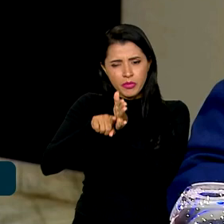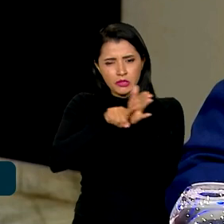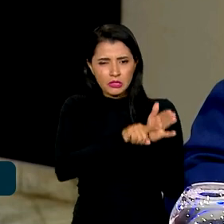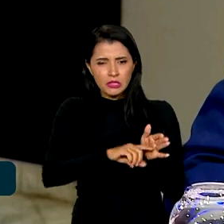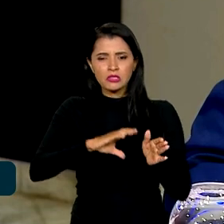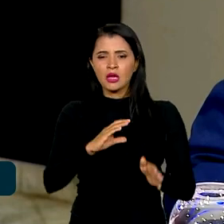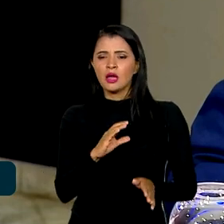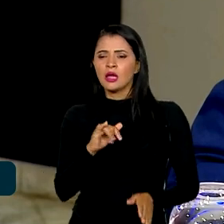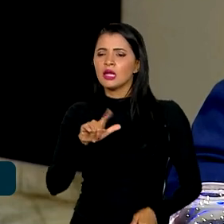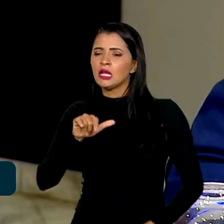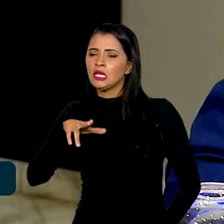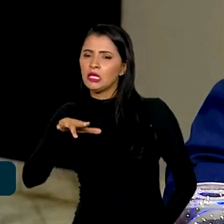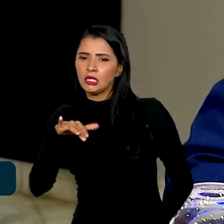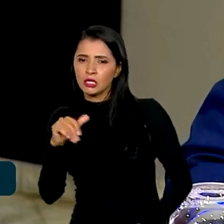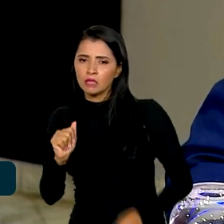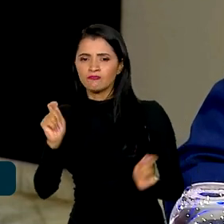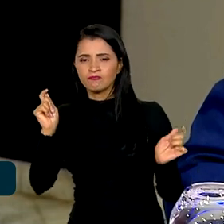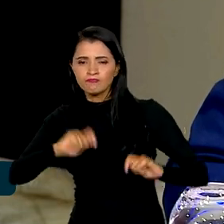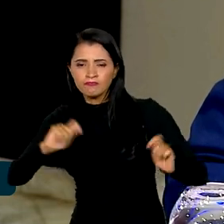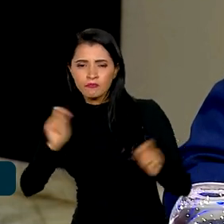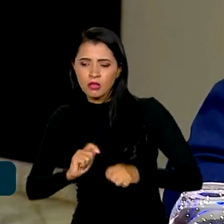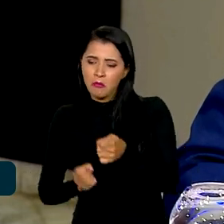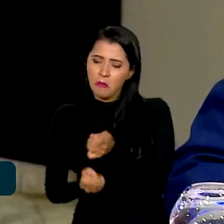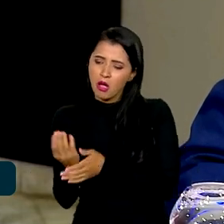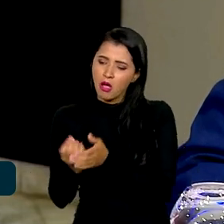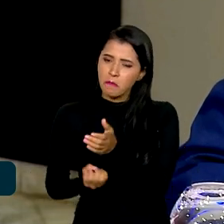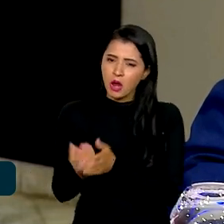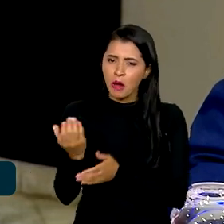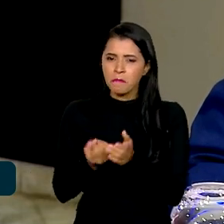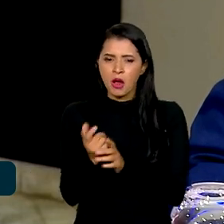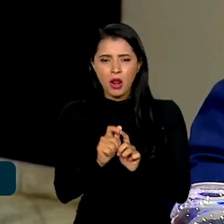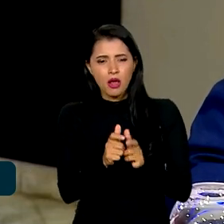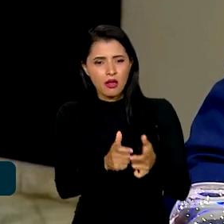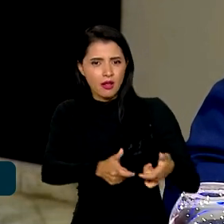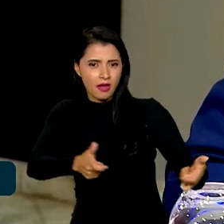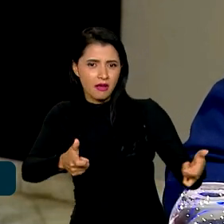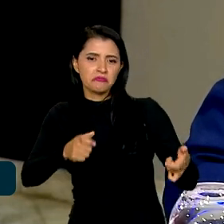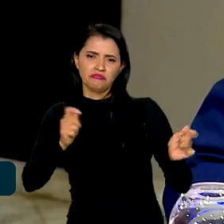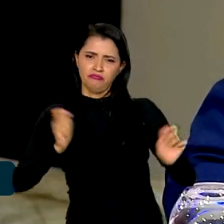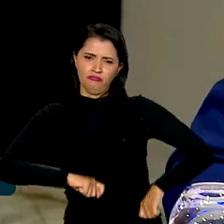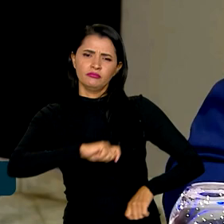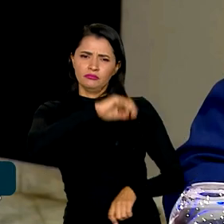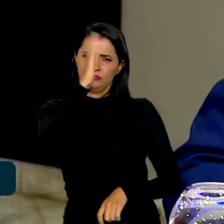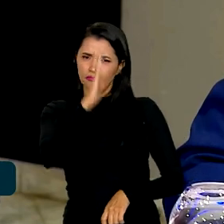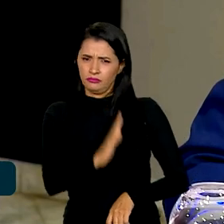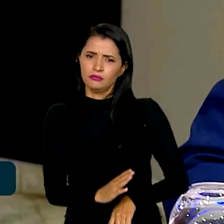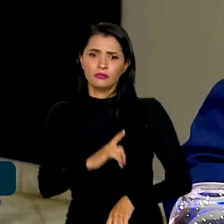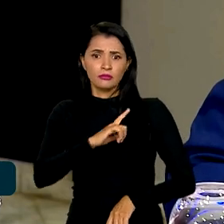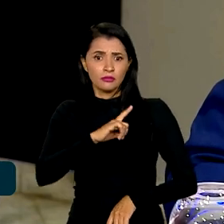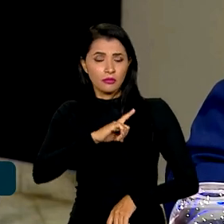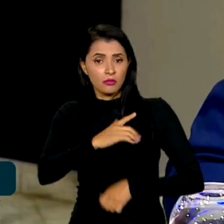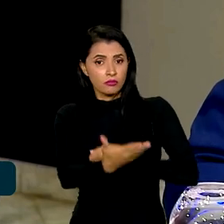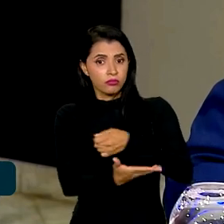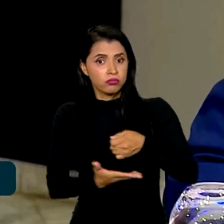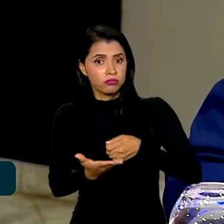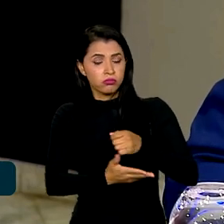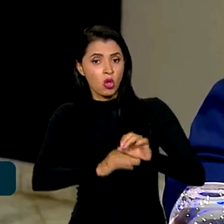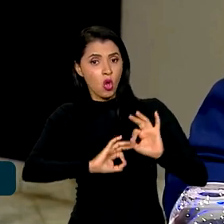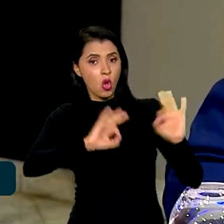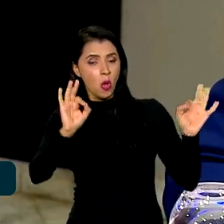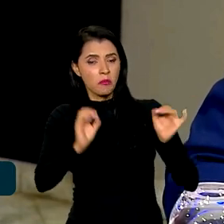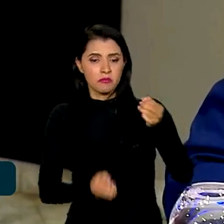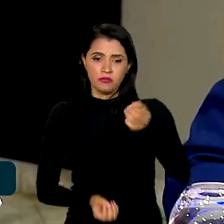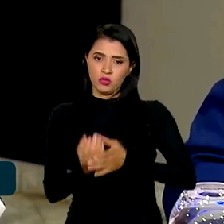clínica e a sua capacidade de produzir em escala, que o Brasil tem uma boa base para a